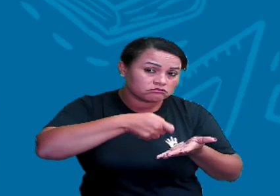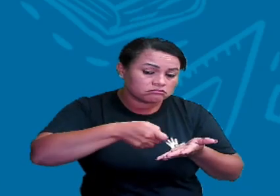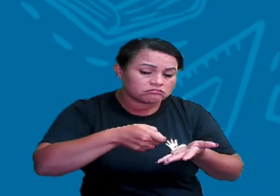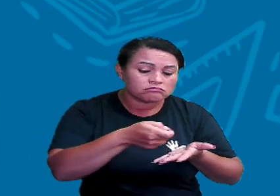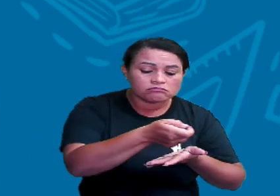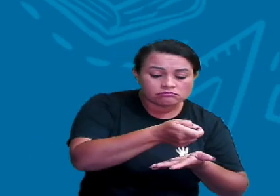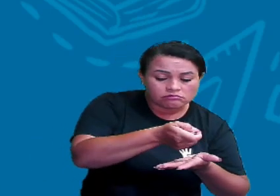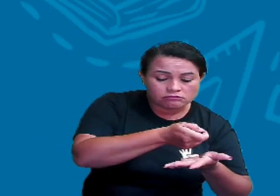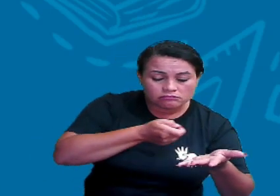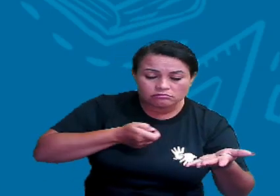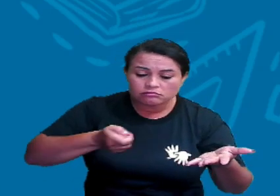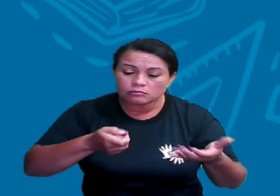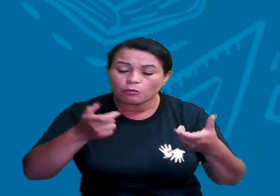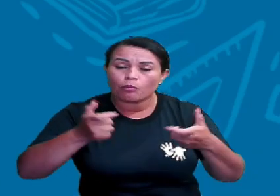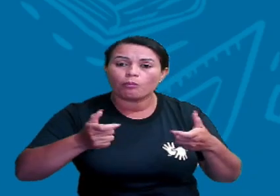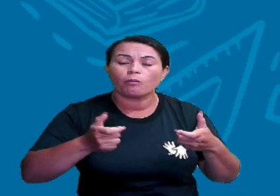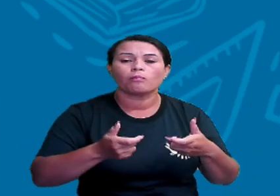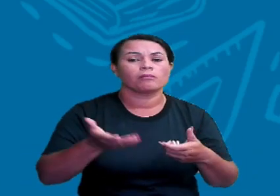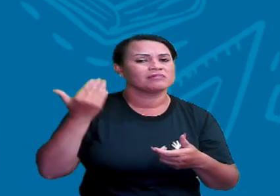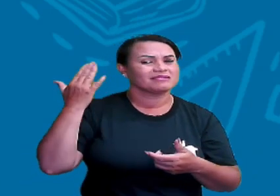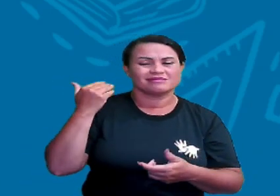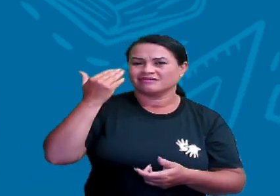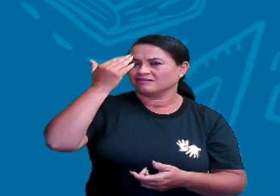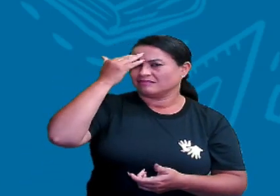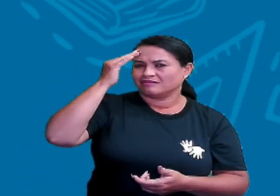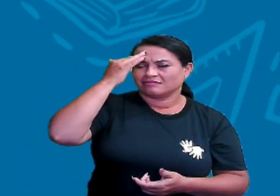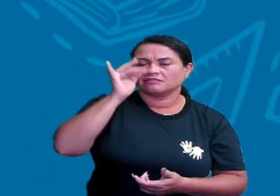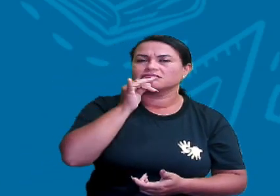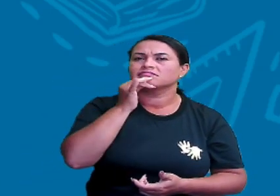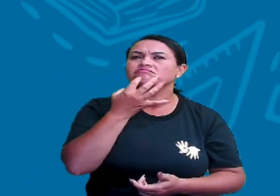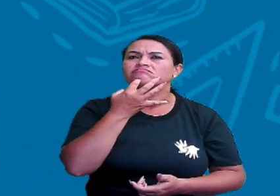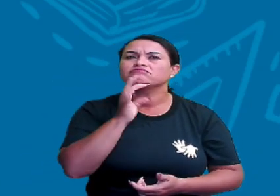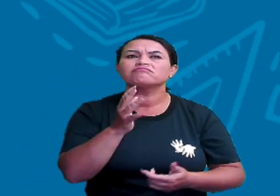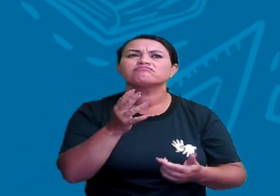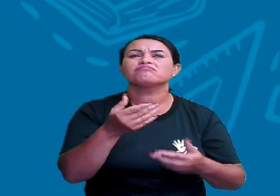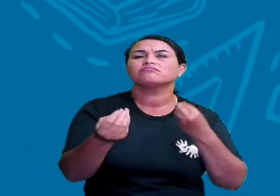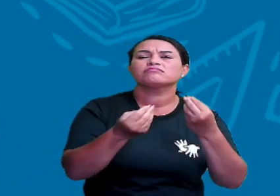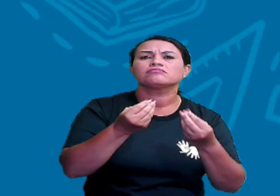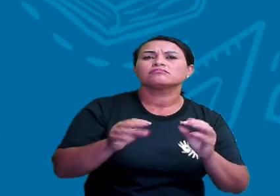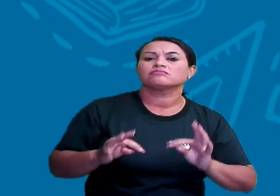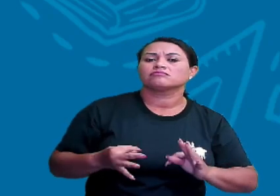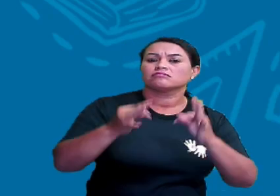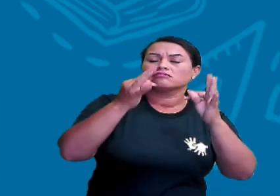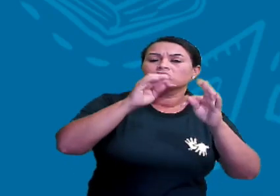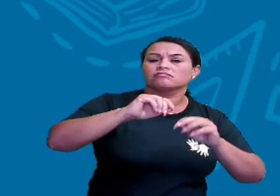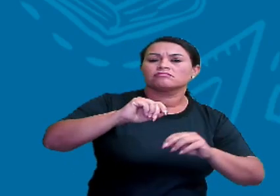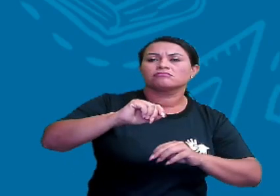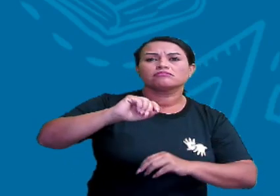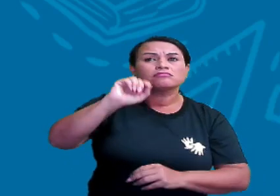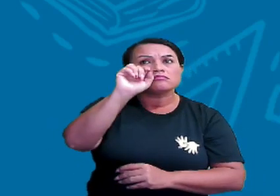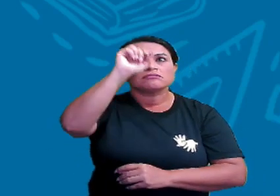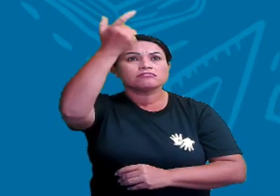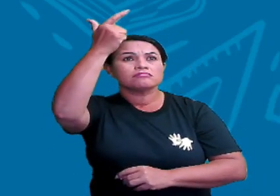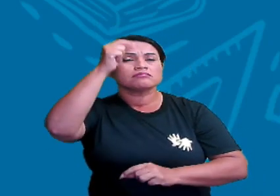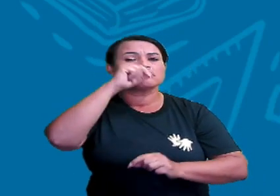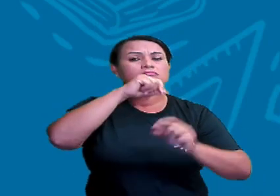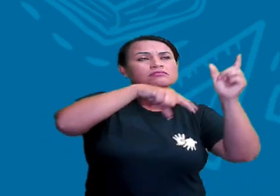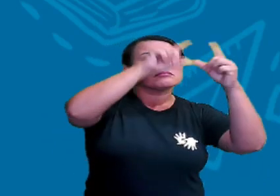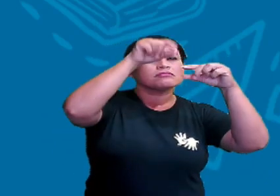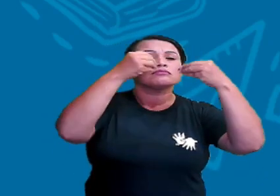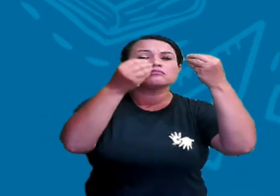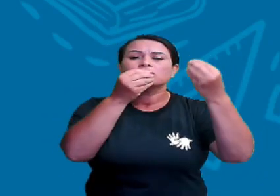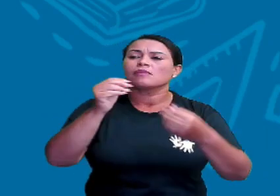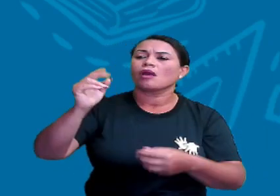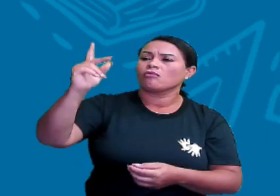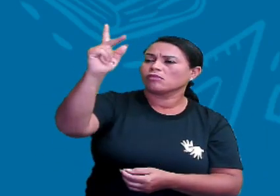se tinha esse conhecimento sobre as estrelas, o sol e a tecnologia, muitas vezes ficavam-se registrados nas